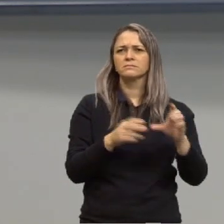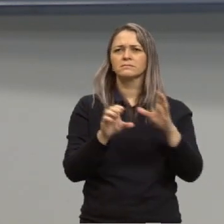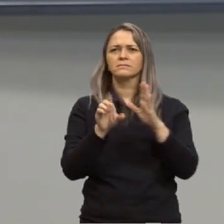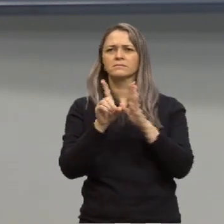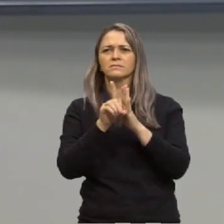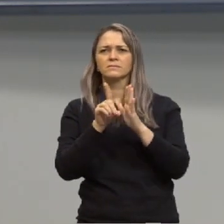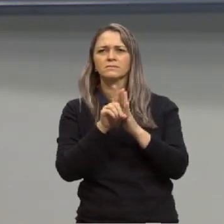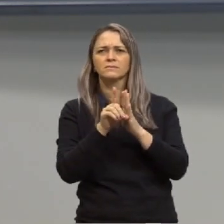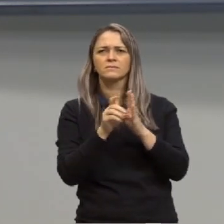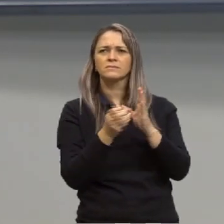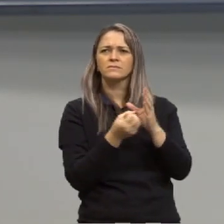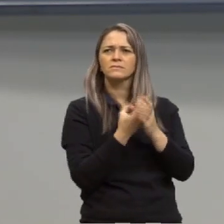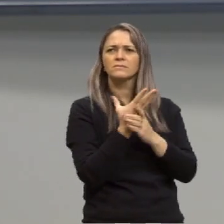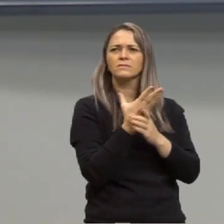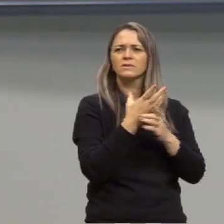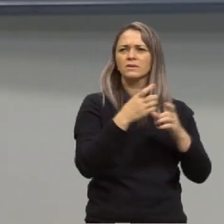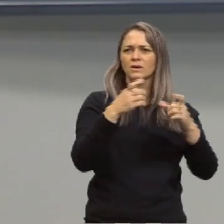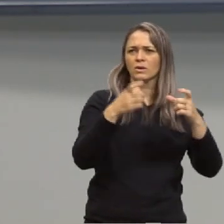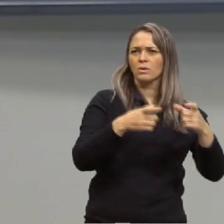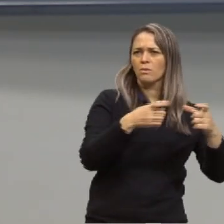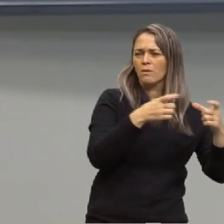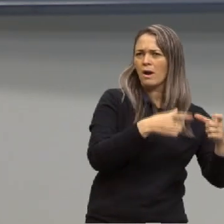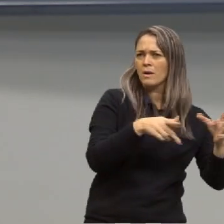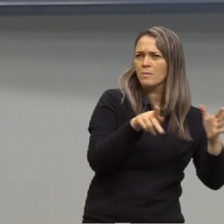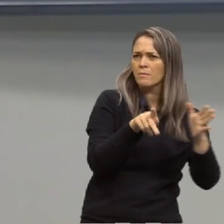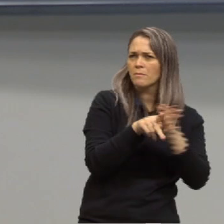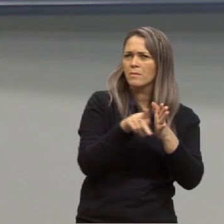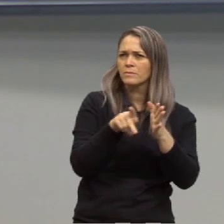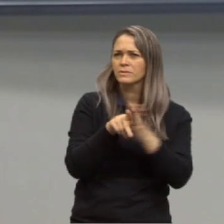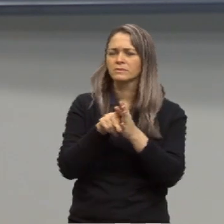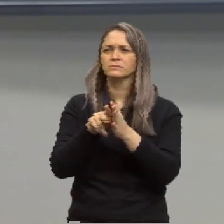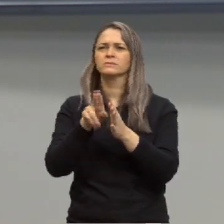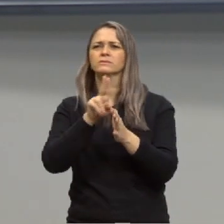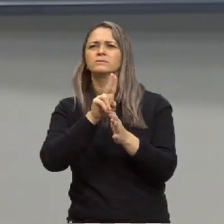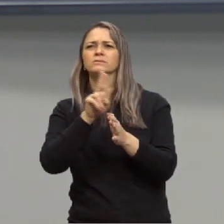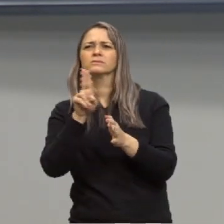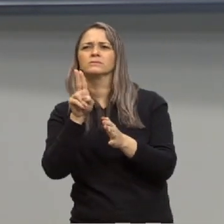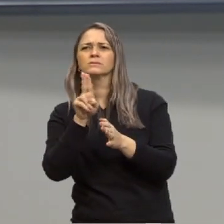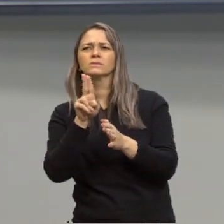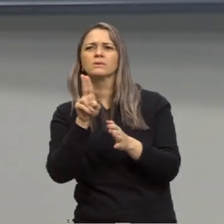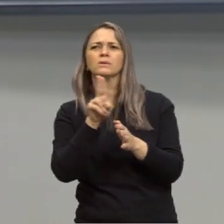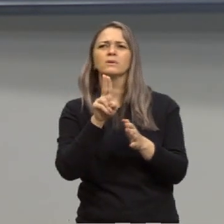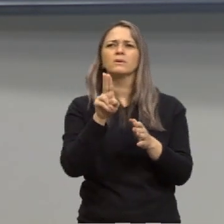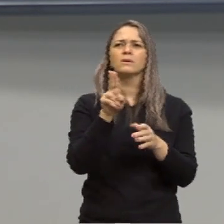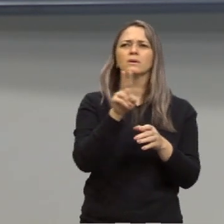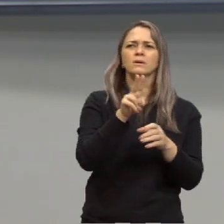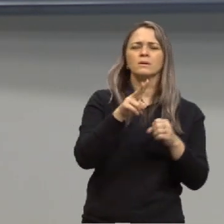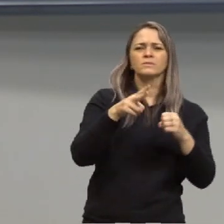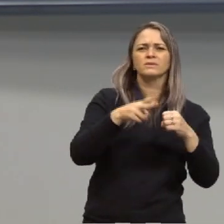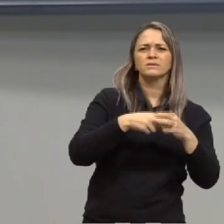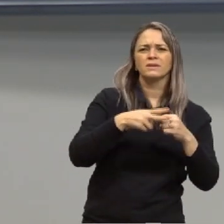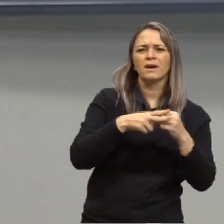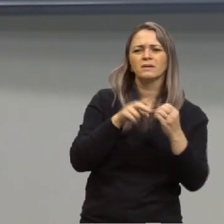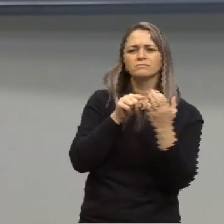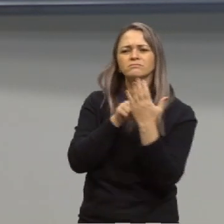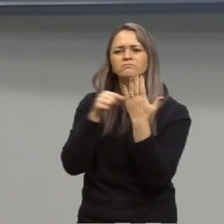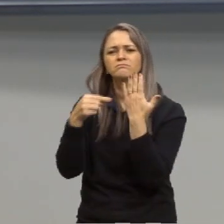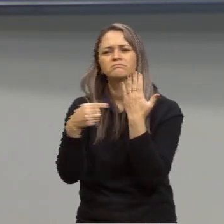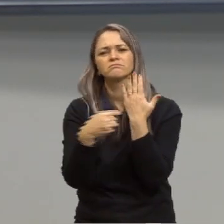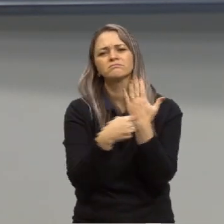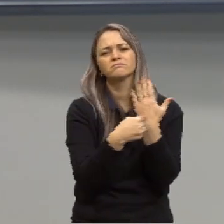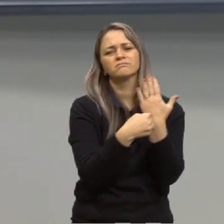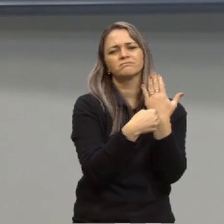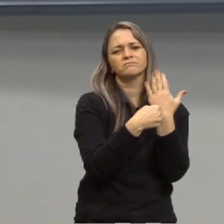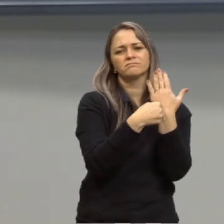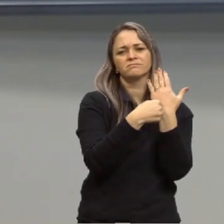cria uma ambiência uma ambientação própria por meio de nomes e verbos metaforizados a gente já falou sobre